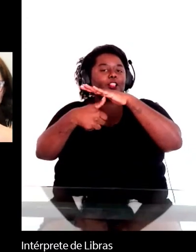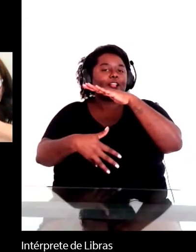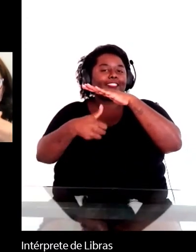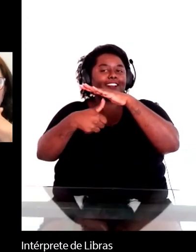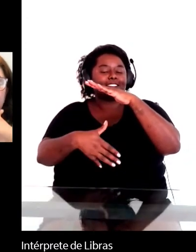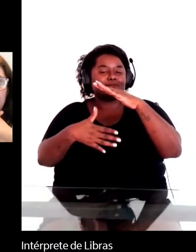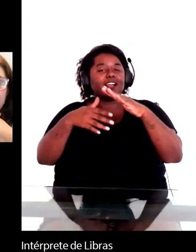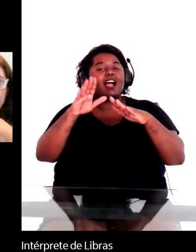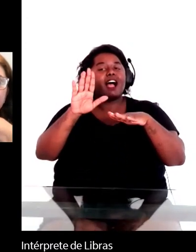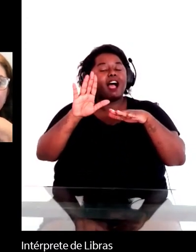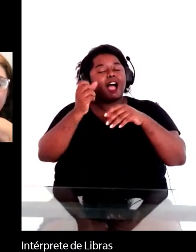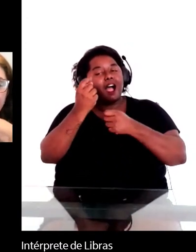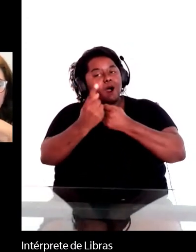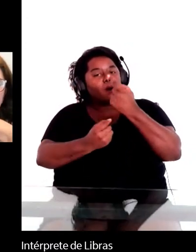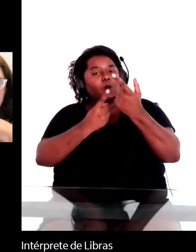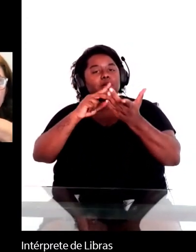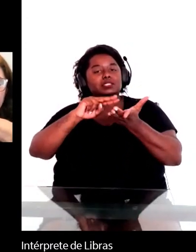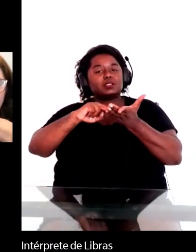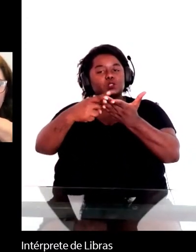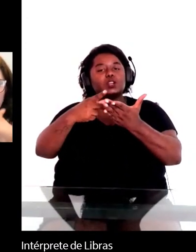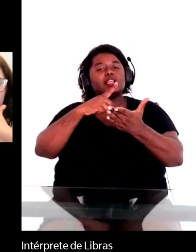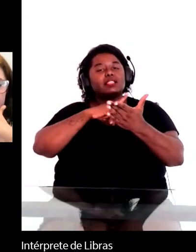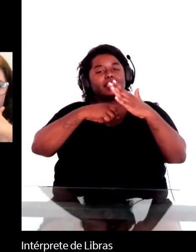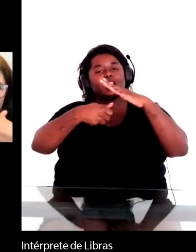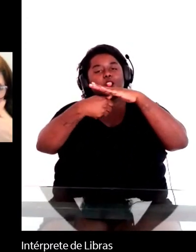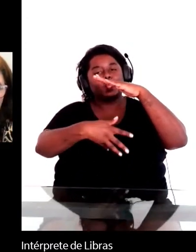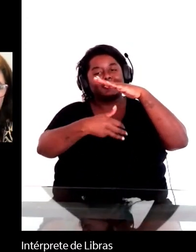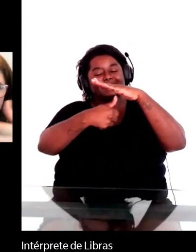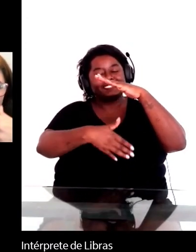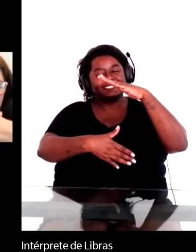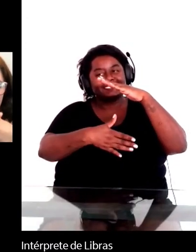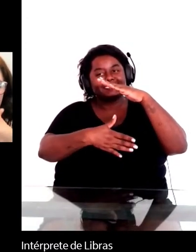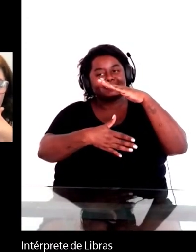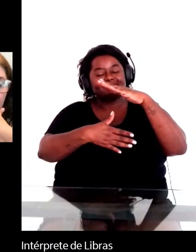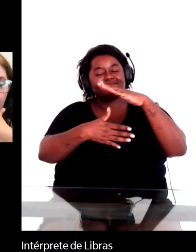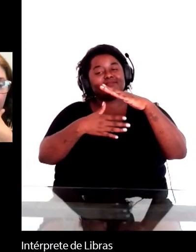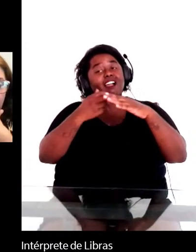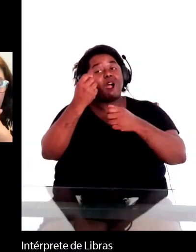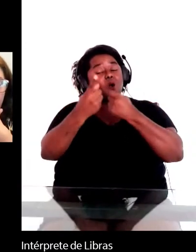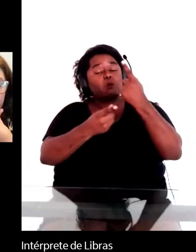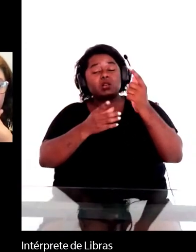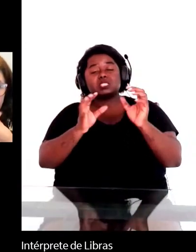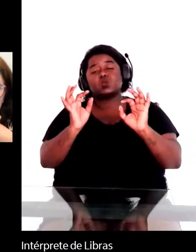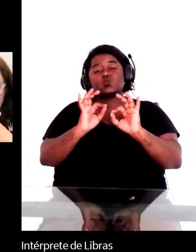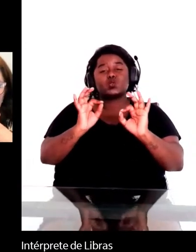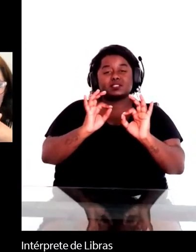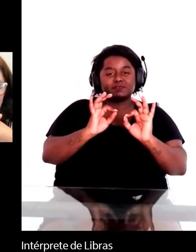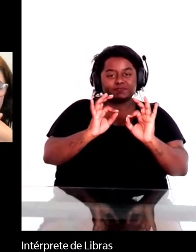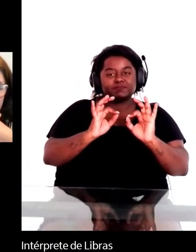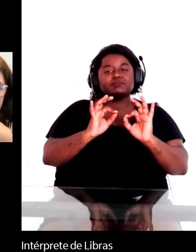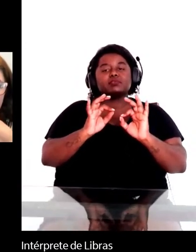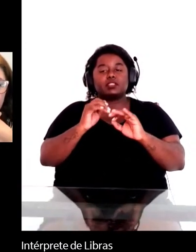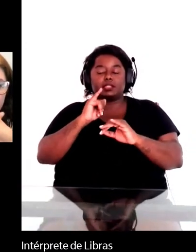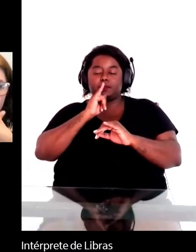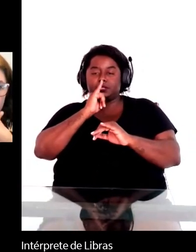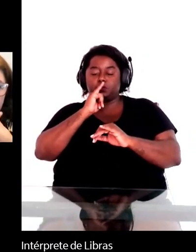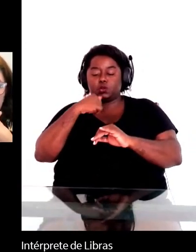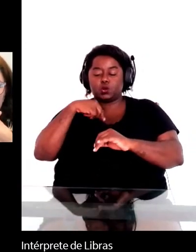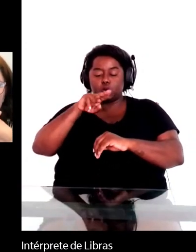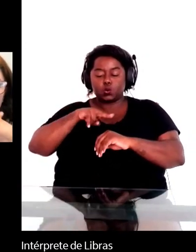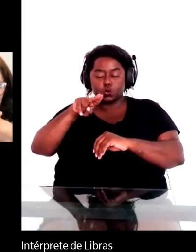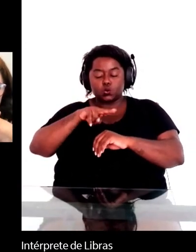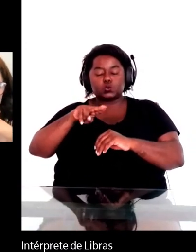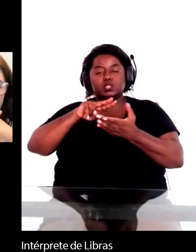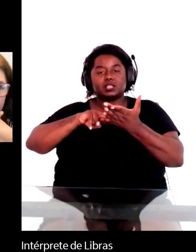poucas as traduções que têm tantas notas. Eu uso aqui, no caso, a tradução mais recente de Pai